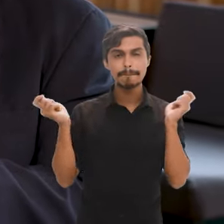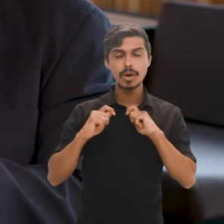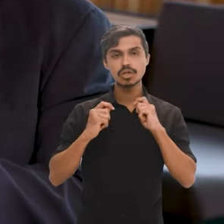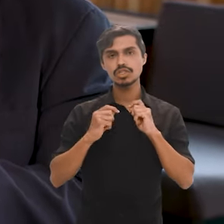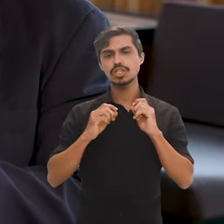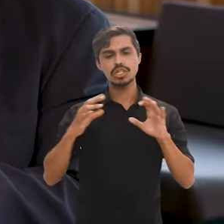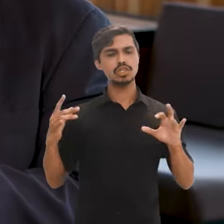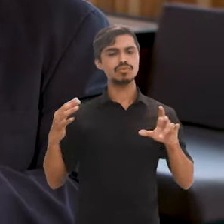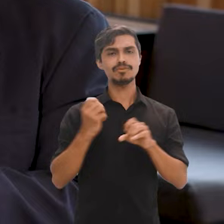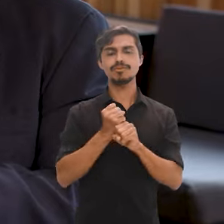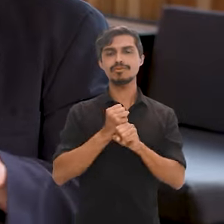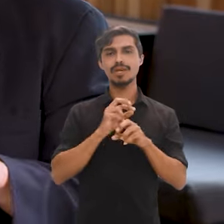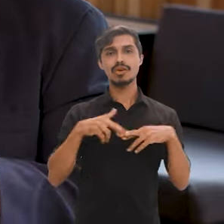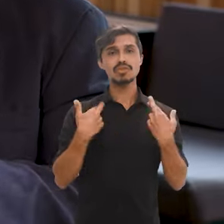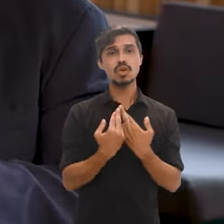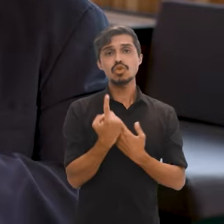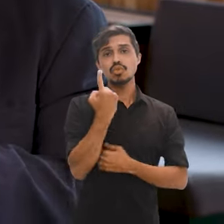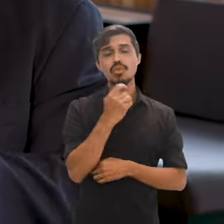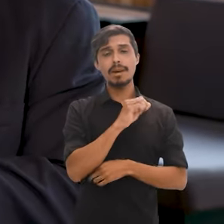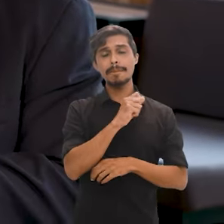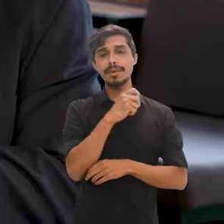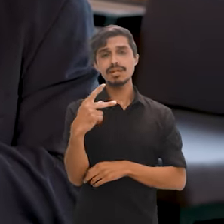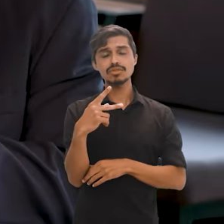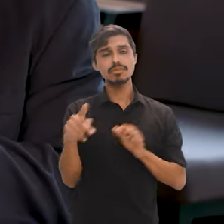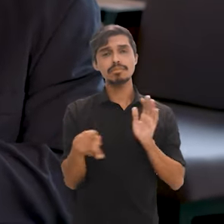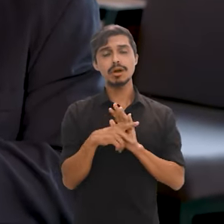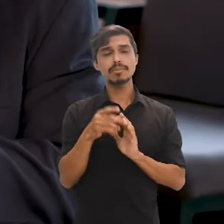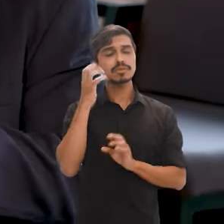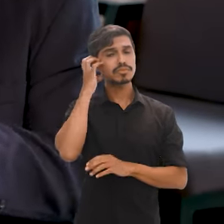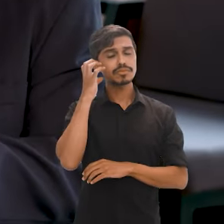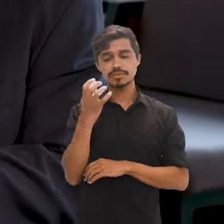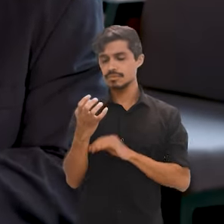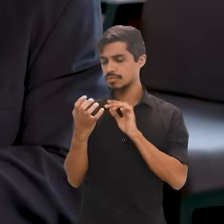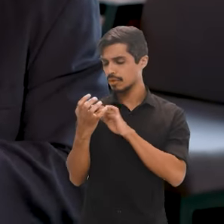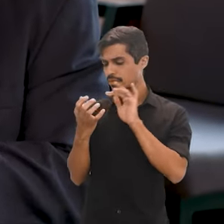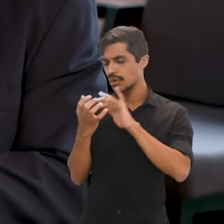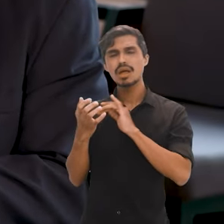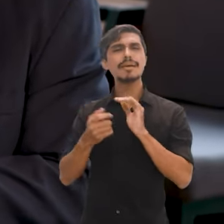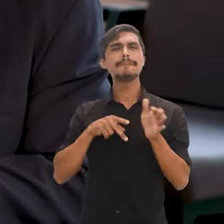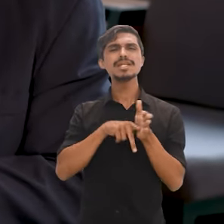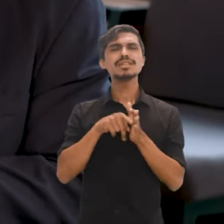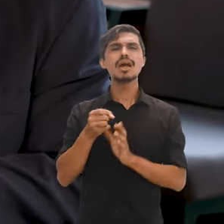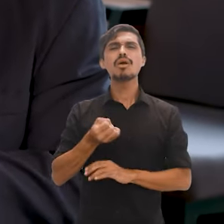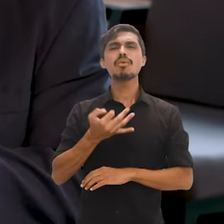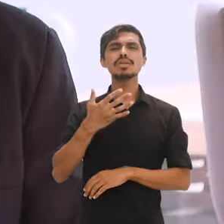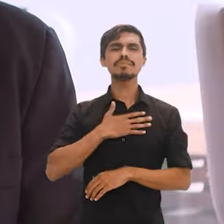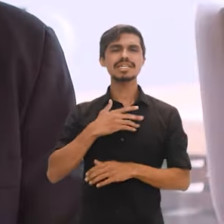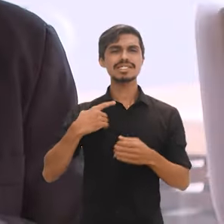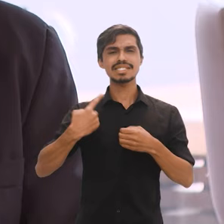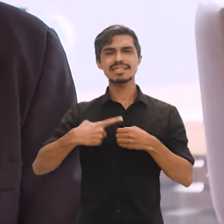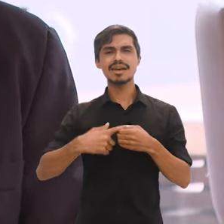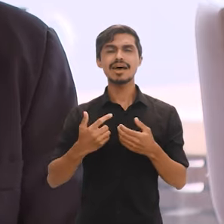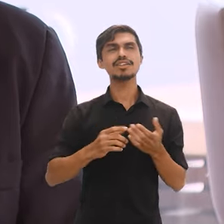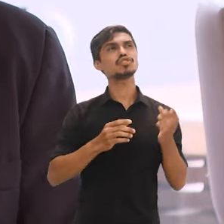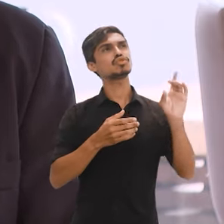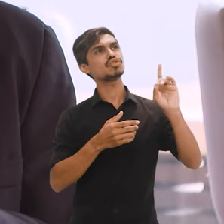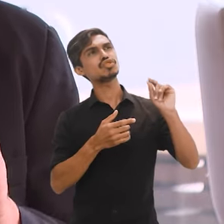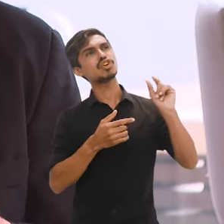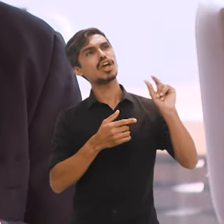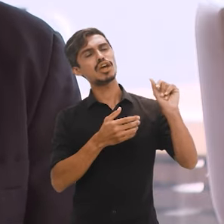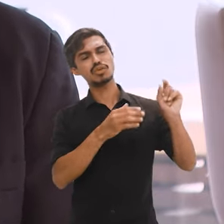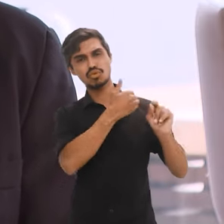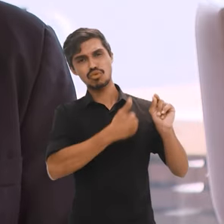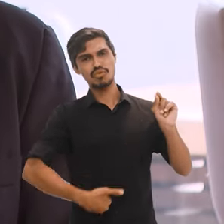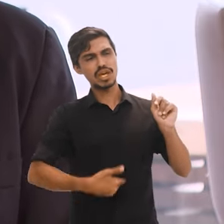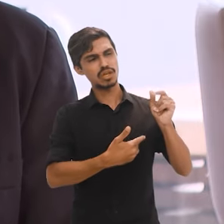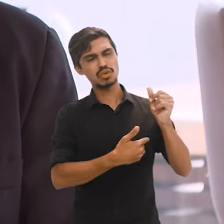perfeitamente reunidas num aplicativo e que o cidadão no celular poderia saber, olha, quanto é que na minha cidade chegou de recurso do governo federal, onde é